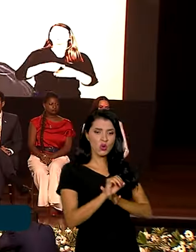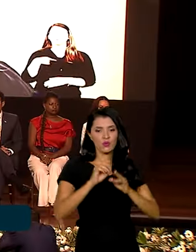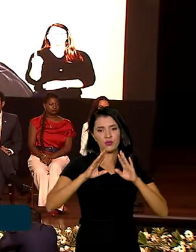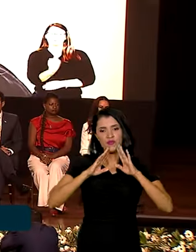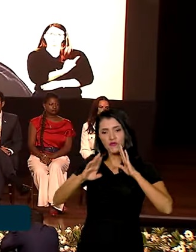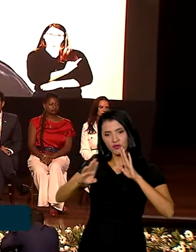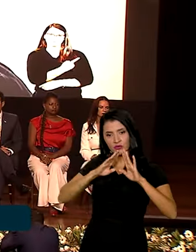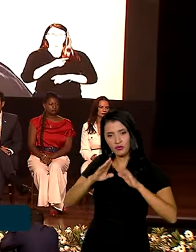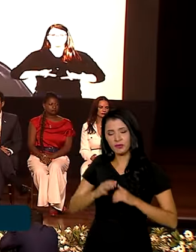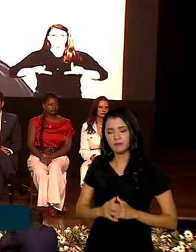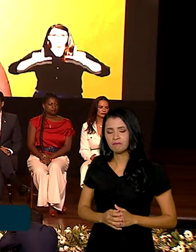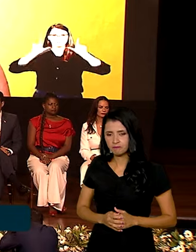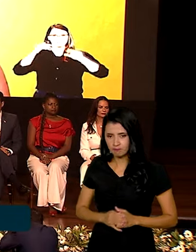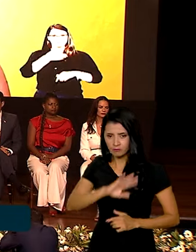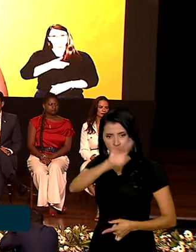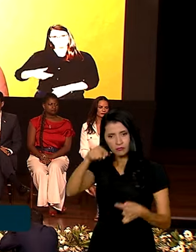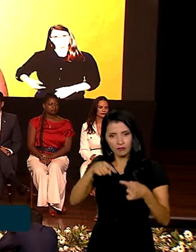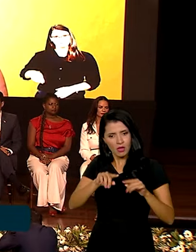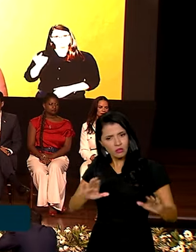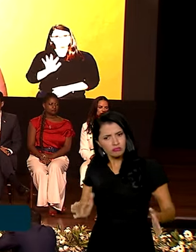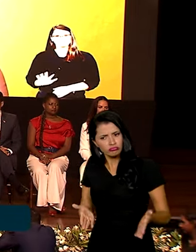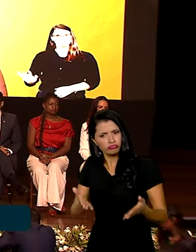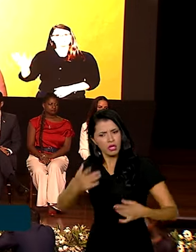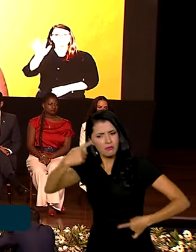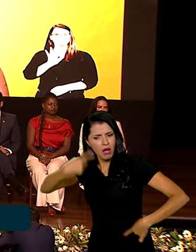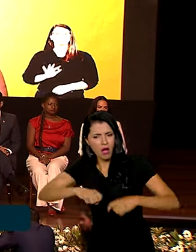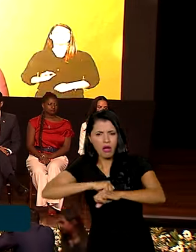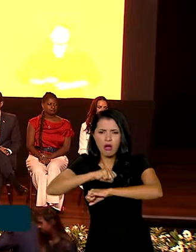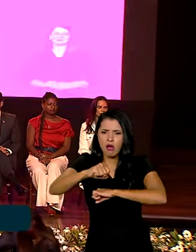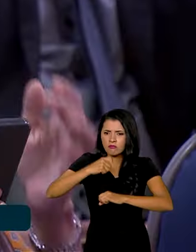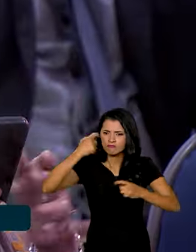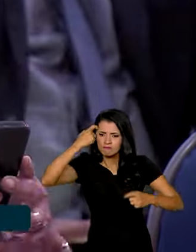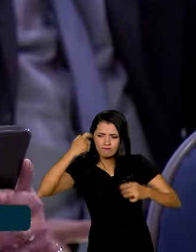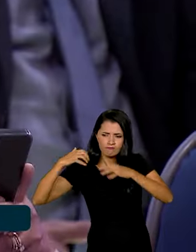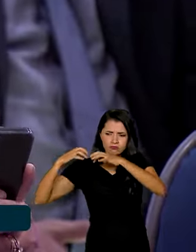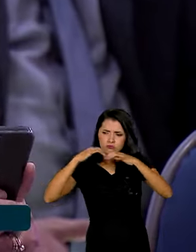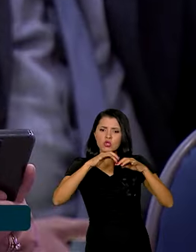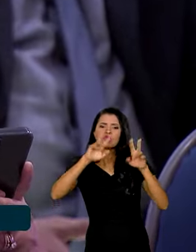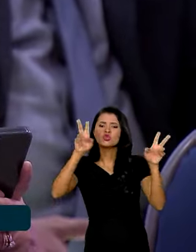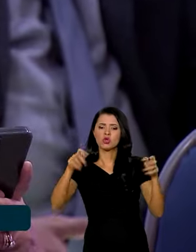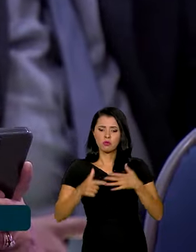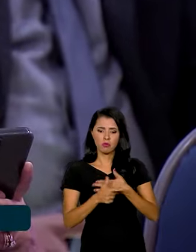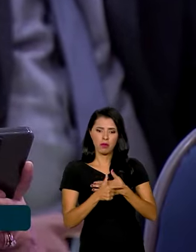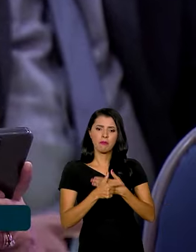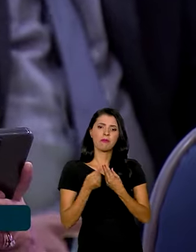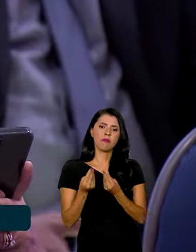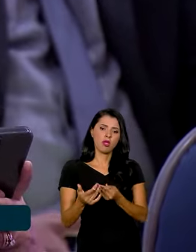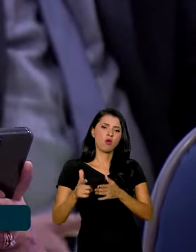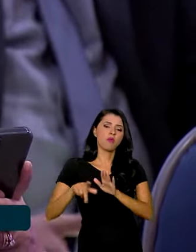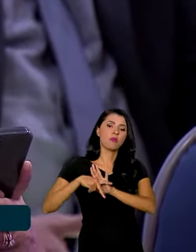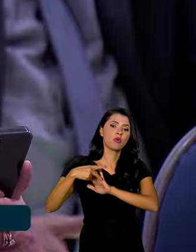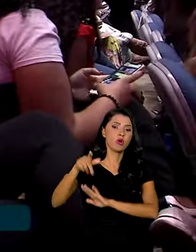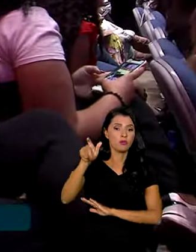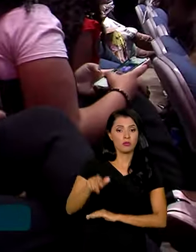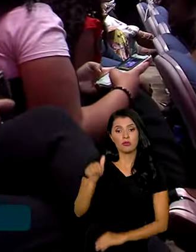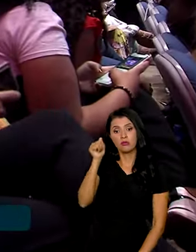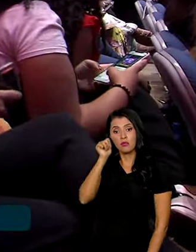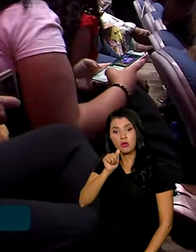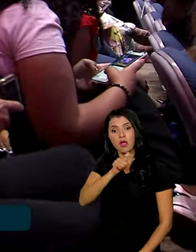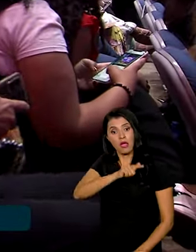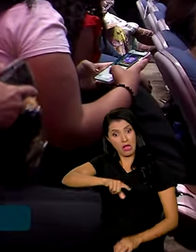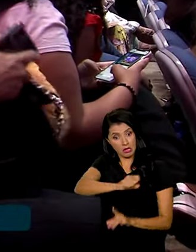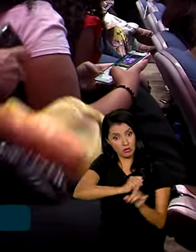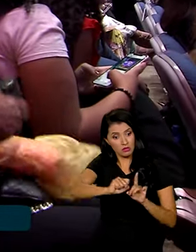O objetivo é estimular o debate e as reflexões sobre o papel atribuído às mulheres, mobilizando a